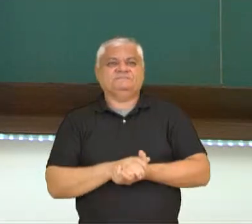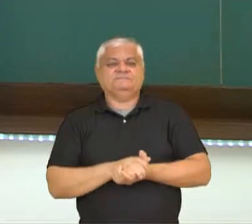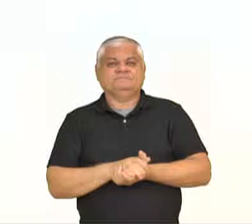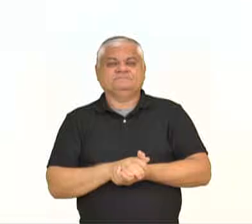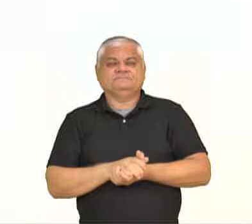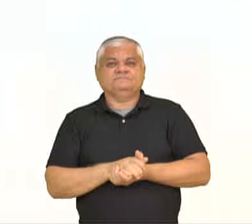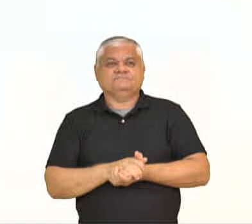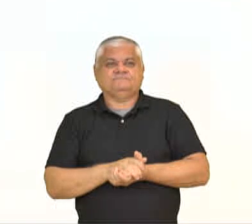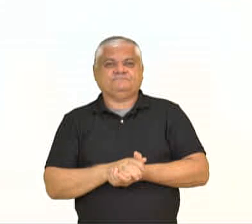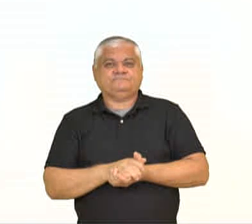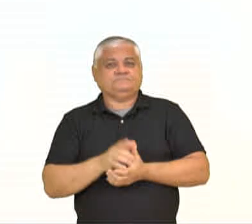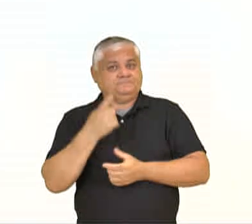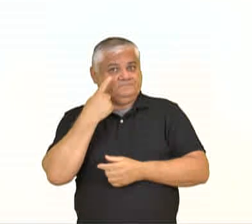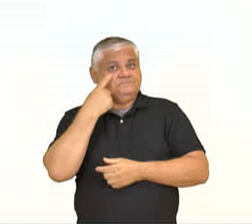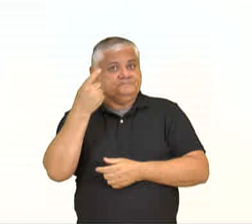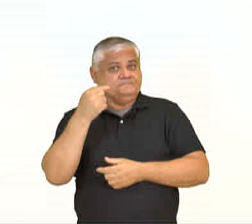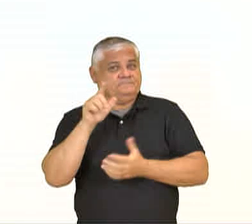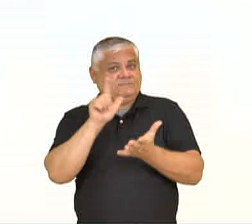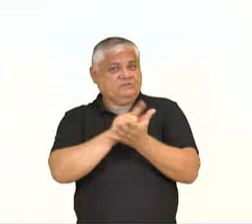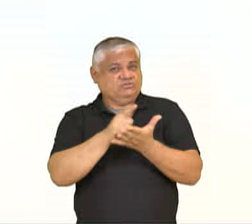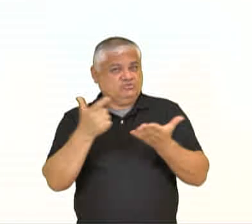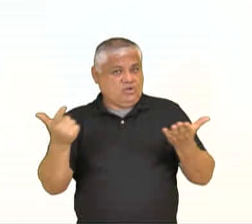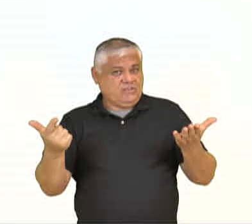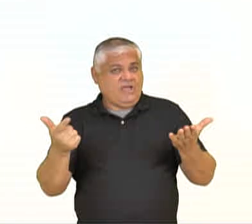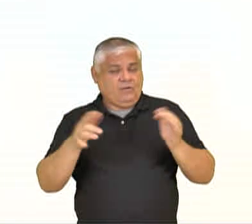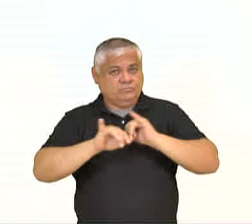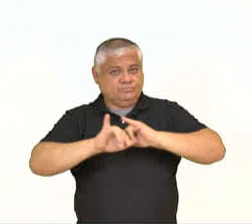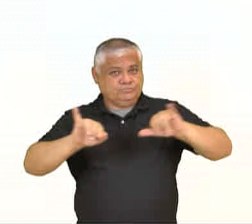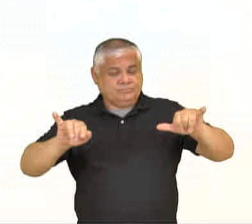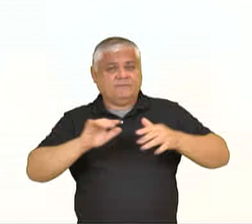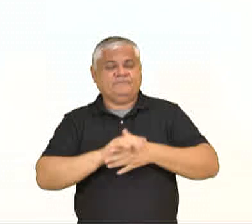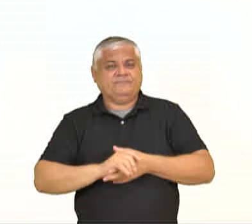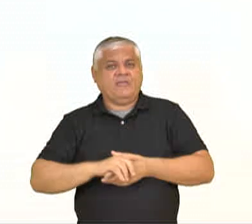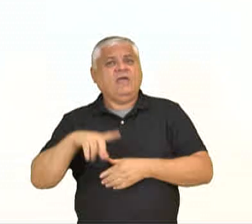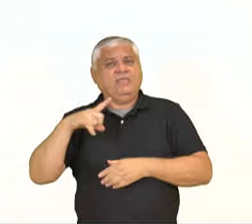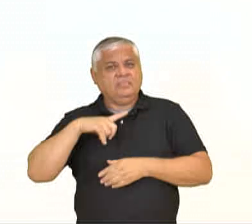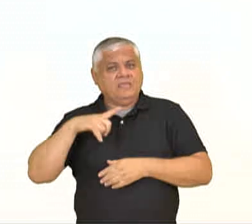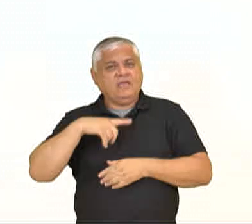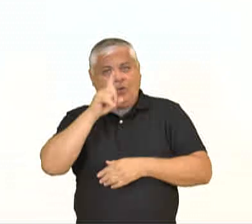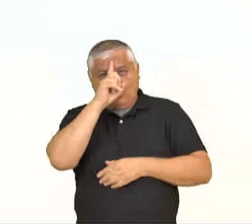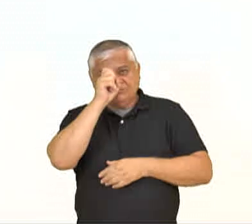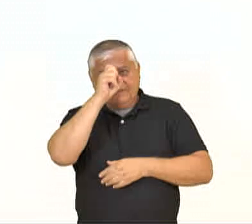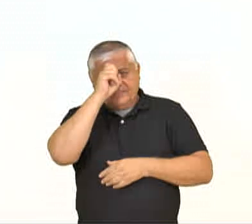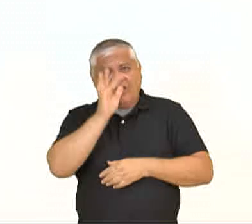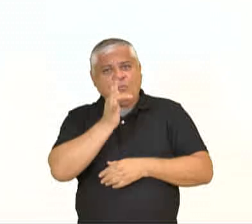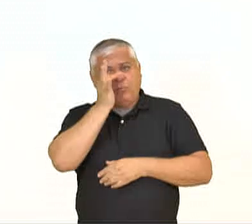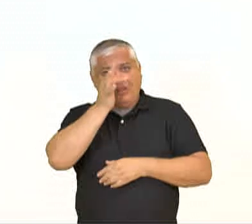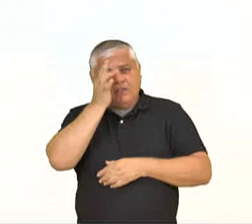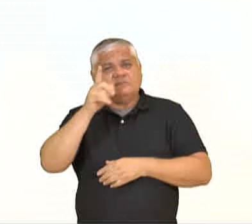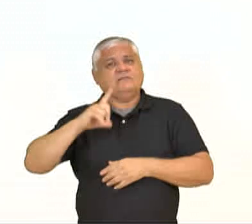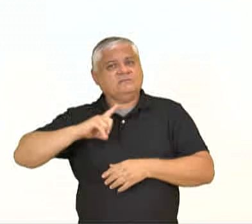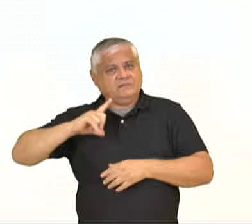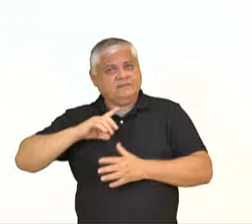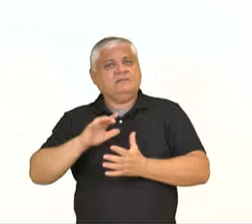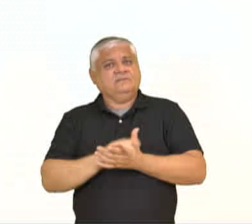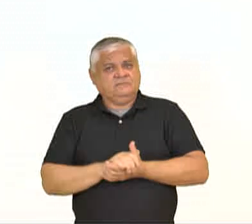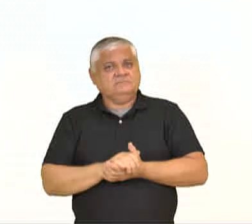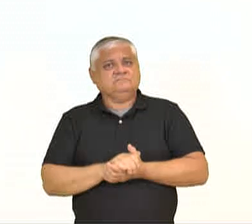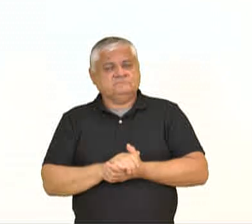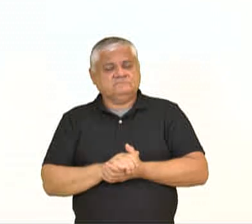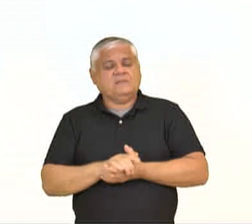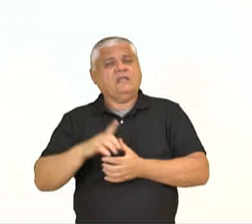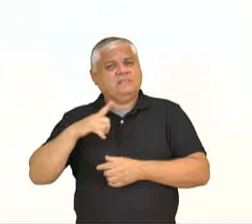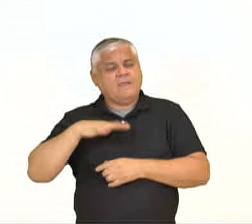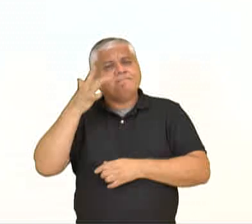Olha só que interessante essa notícia. Vocês sabiam que existe um hospital de plantas? É isso mesmo. Tem muita gente que